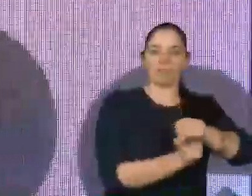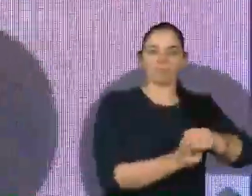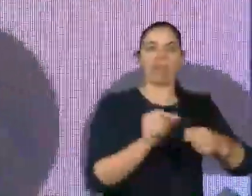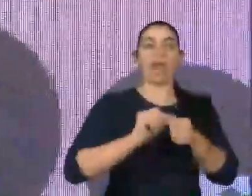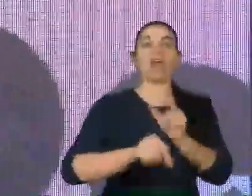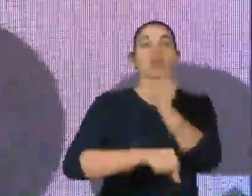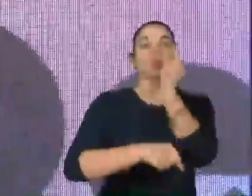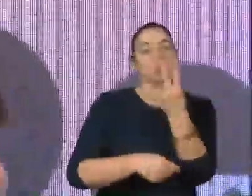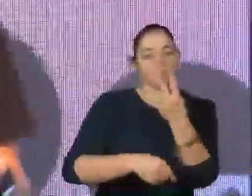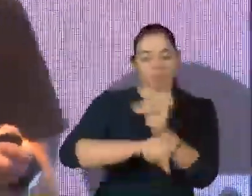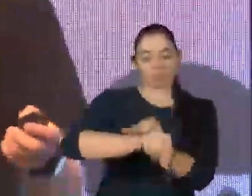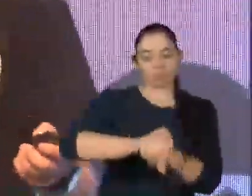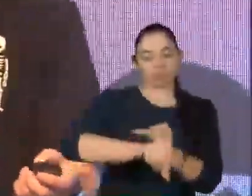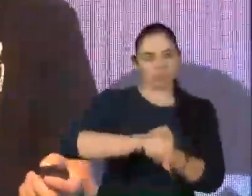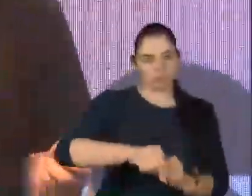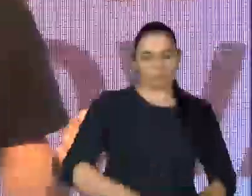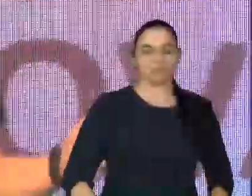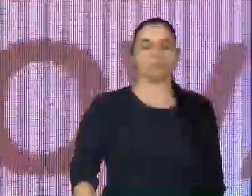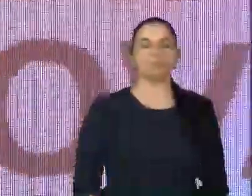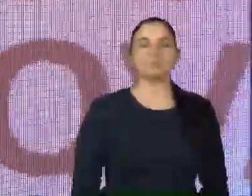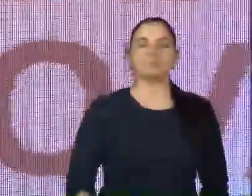pulseiras no pulso direito.